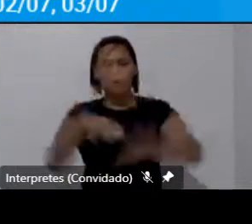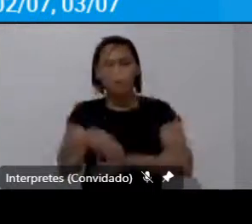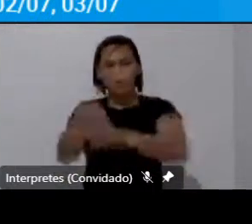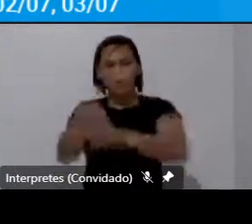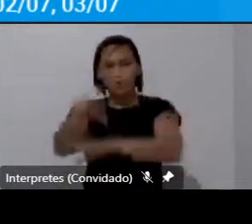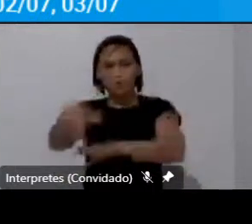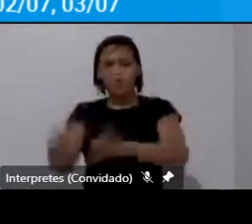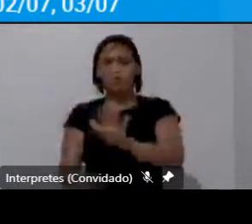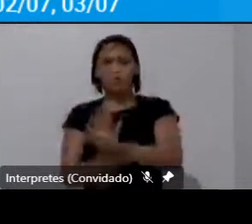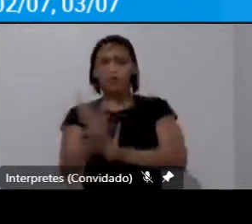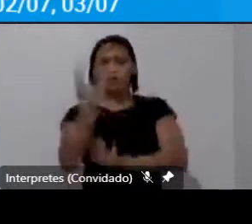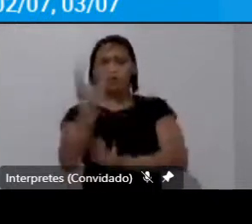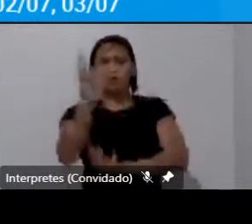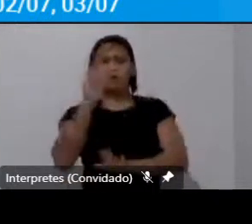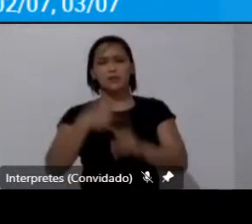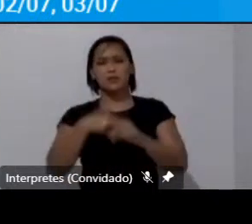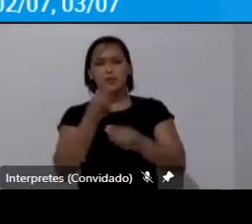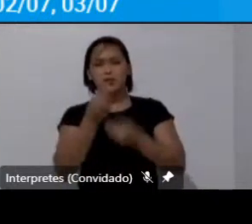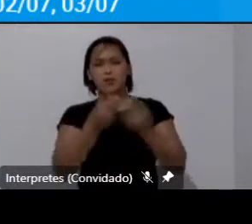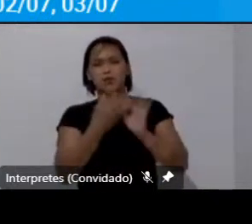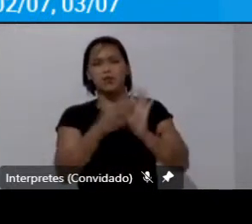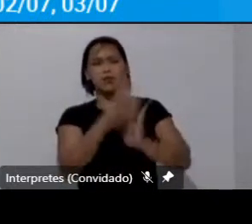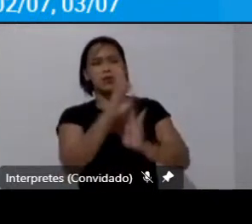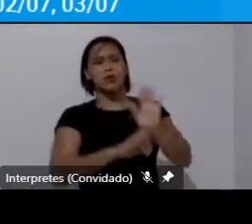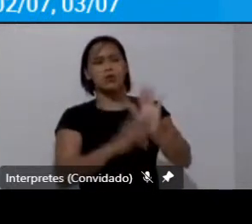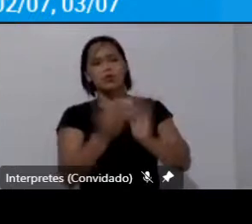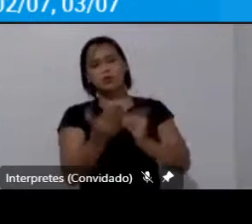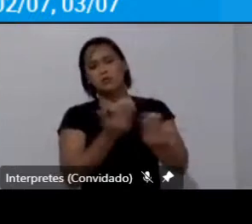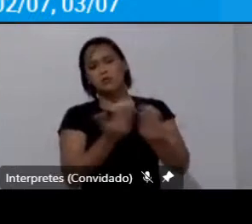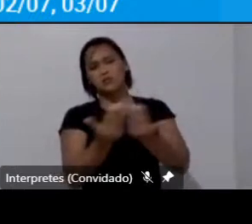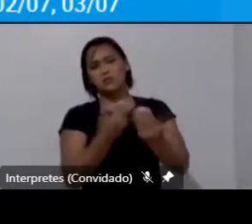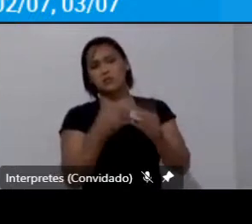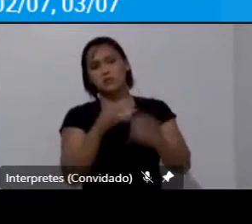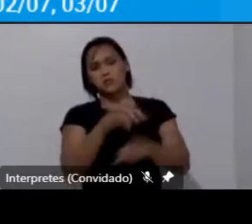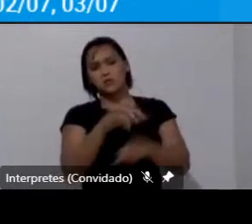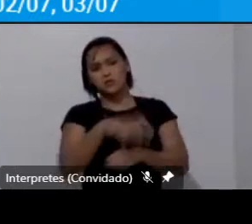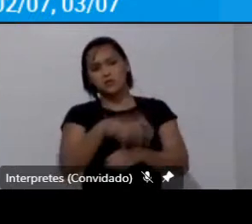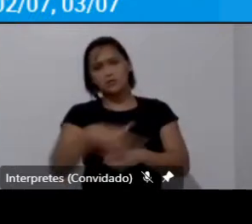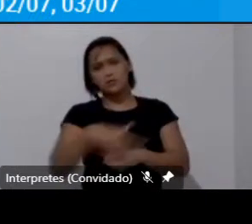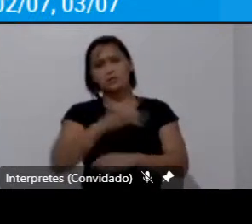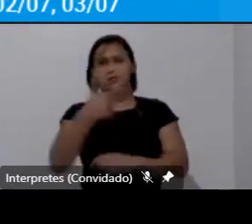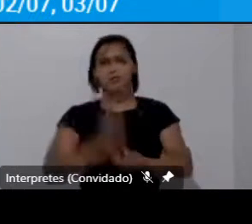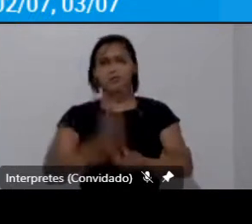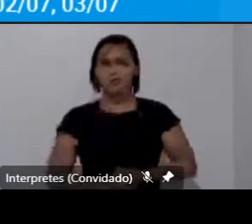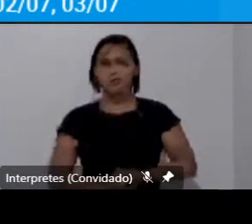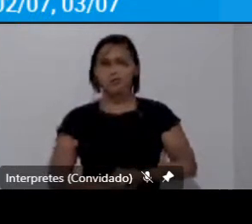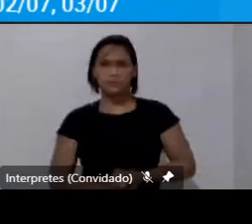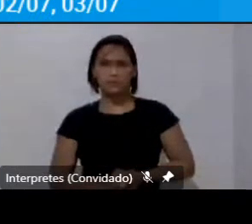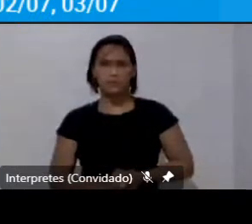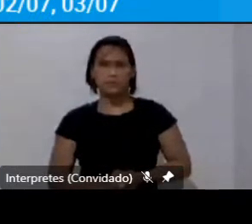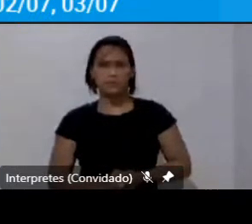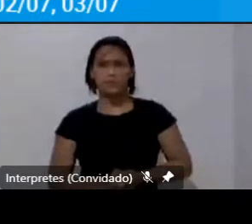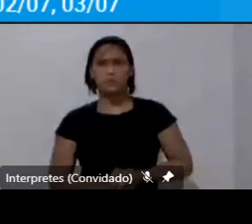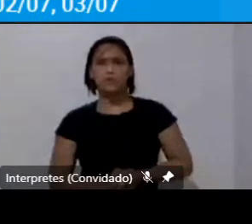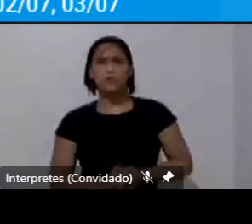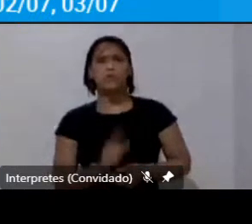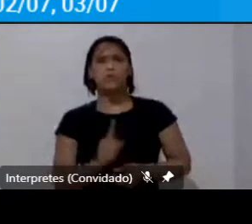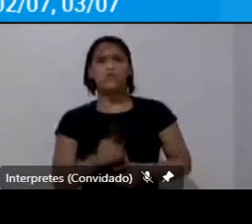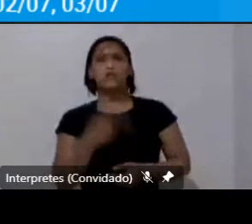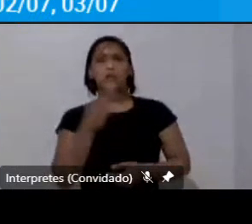nessa potencialidade como recursos de mediação do espaço o próximo e